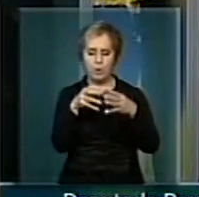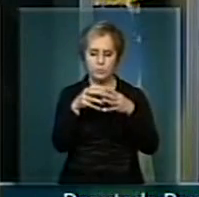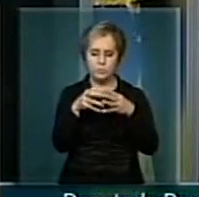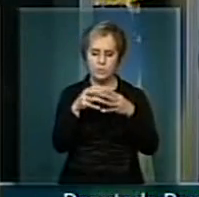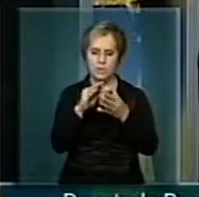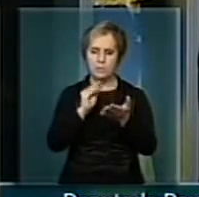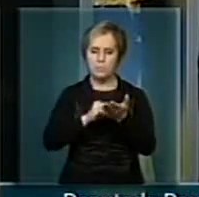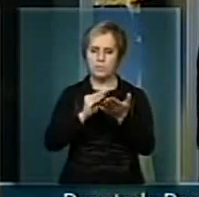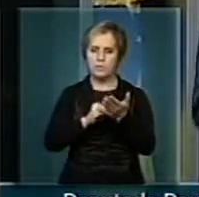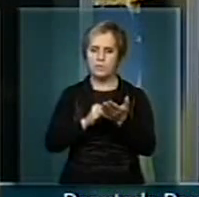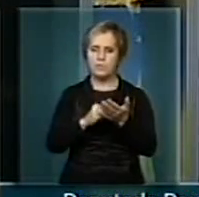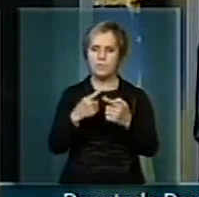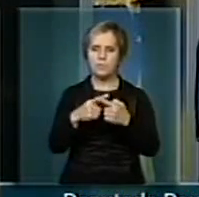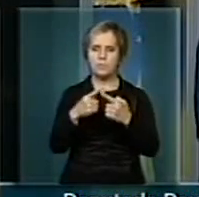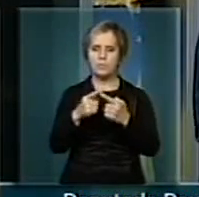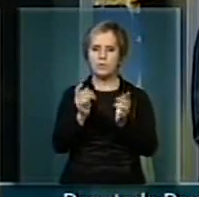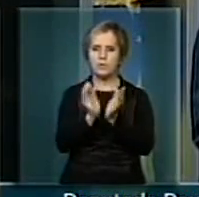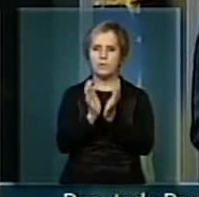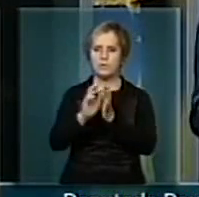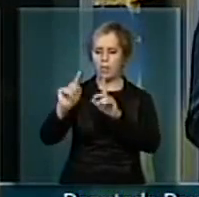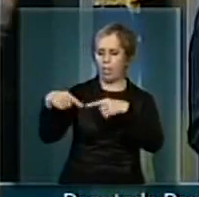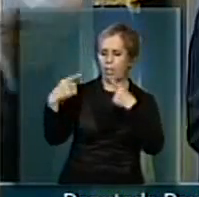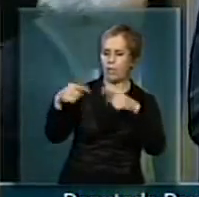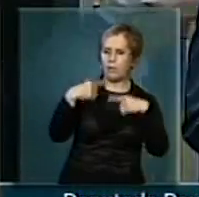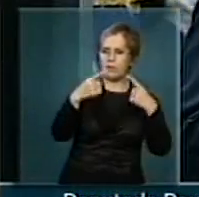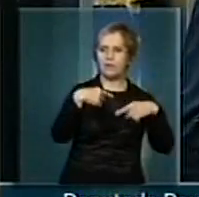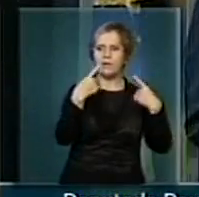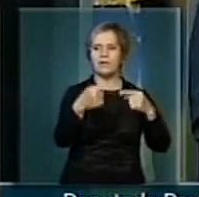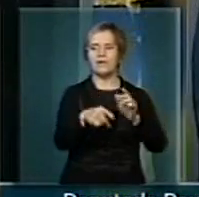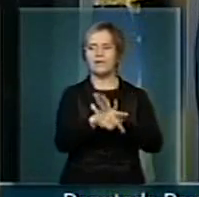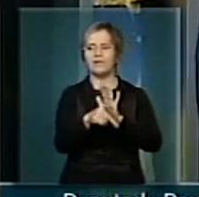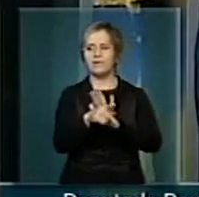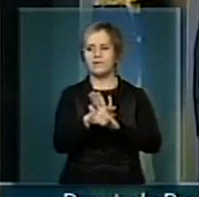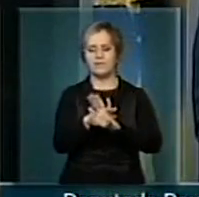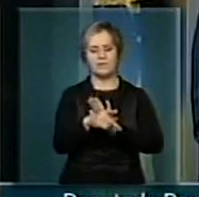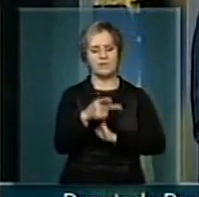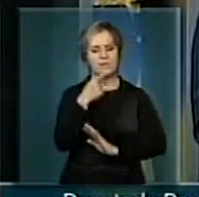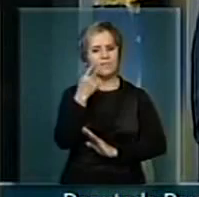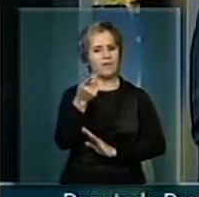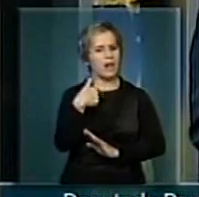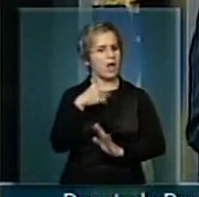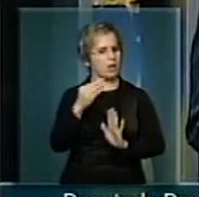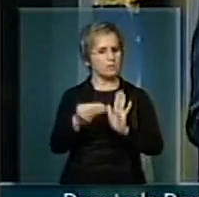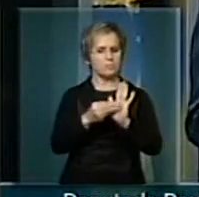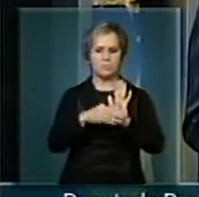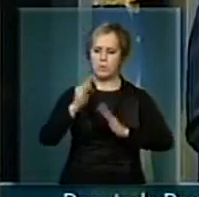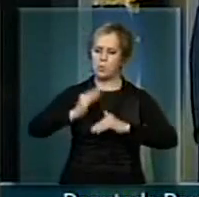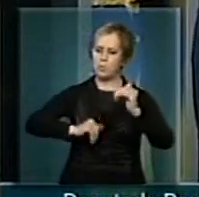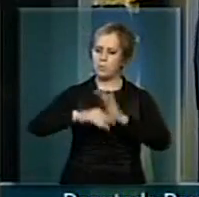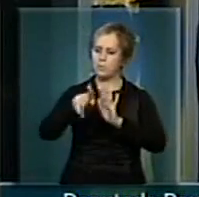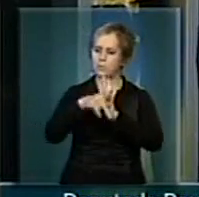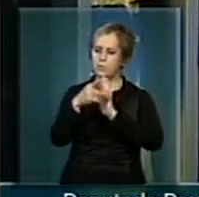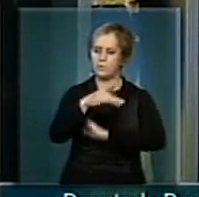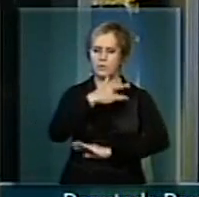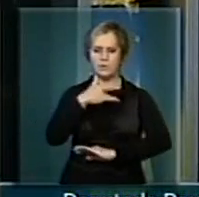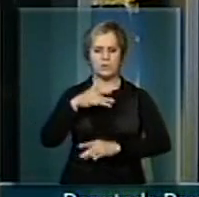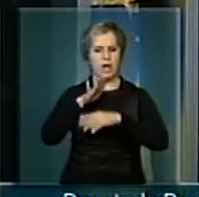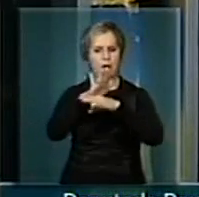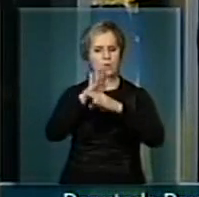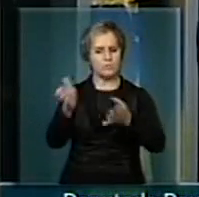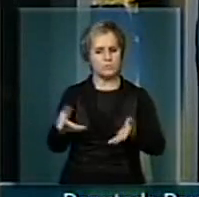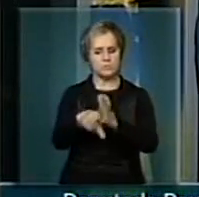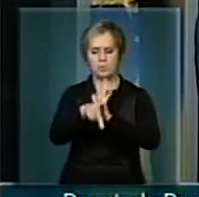população me condena, reclama, diz que eu não estou colocando profissionais da área de saúde para atender